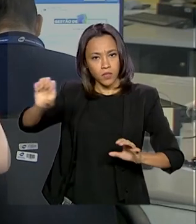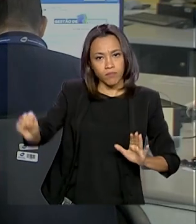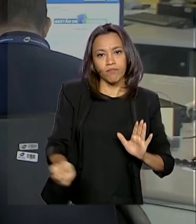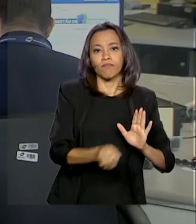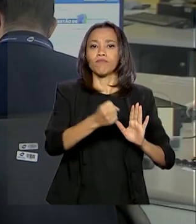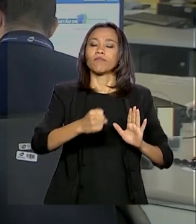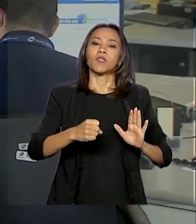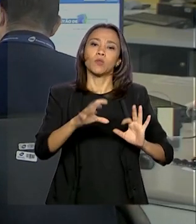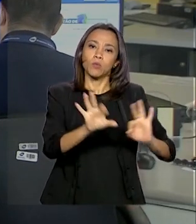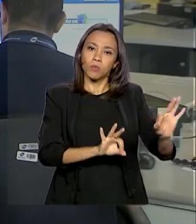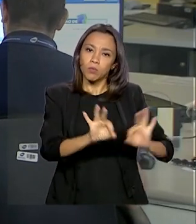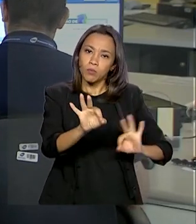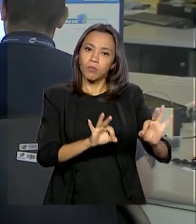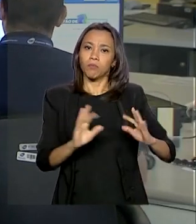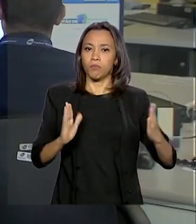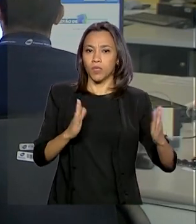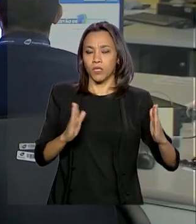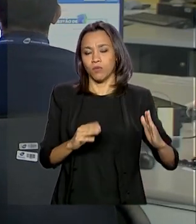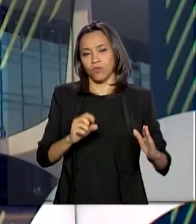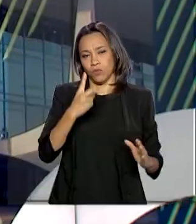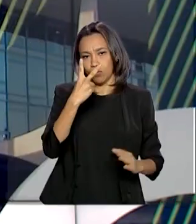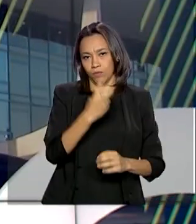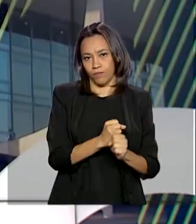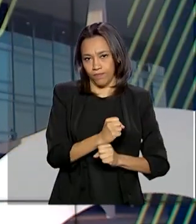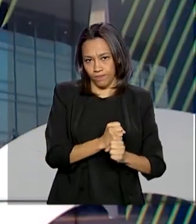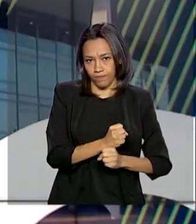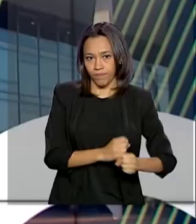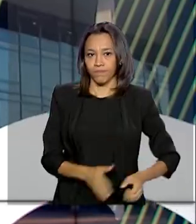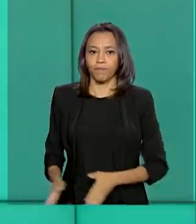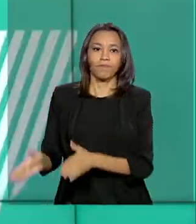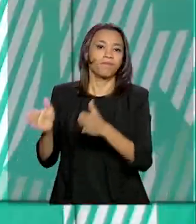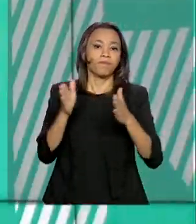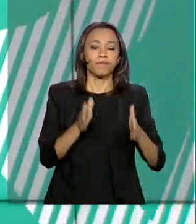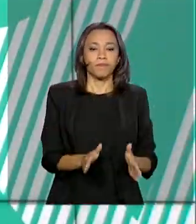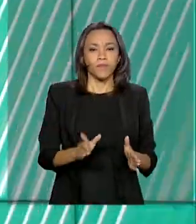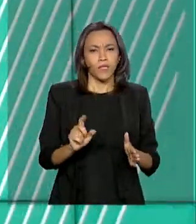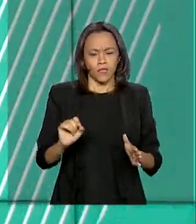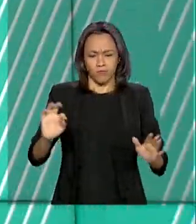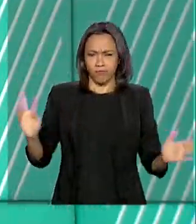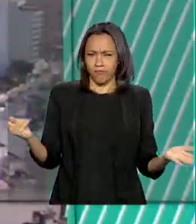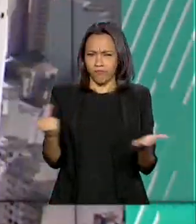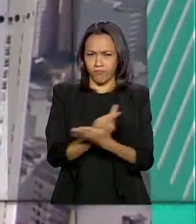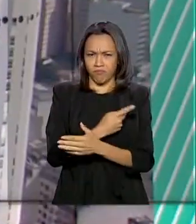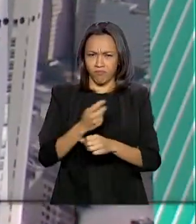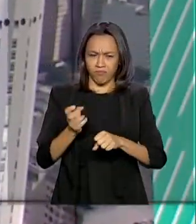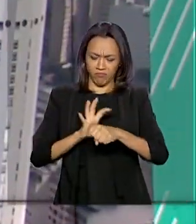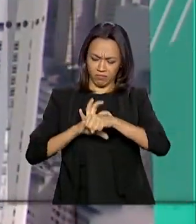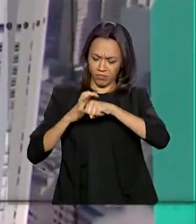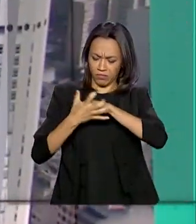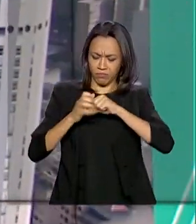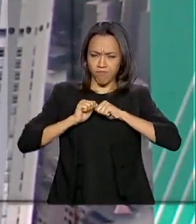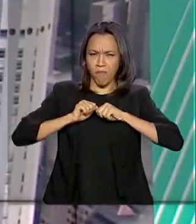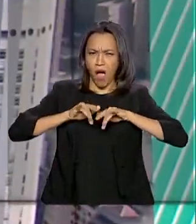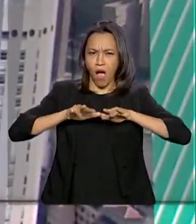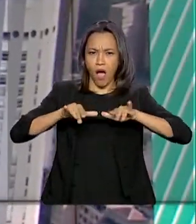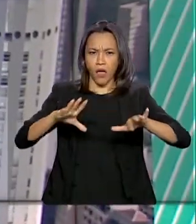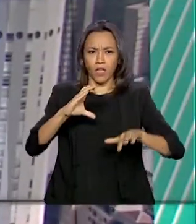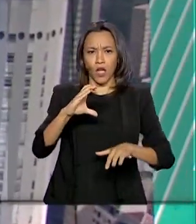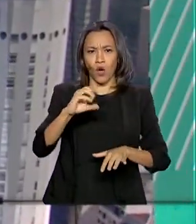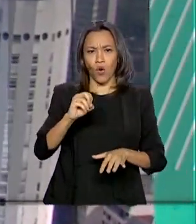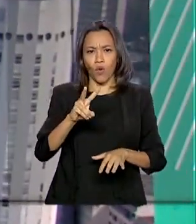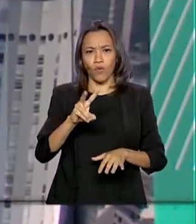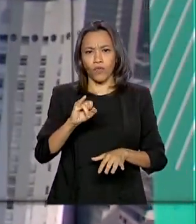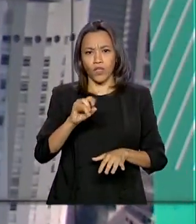pelo período máximo de dois anos. E diante da pandemia da Covid-19, os governos do